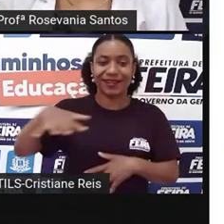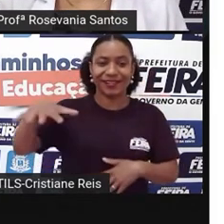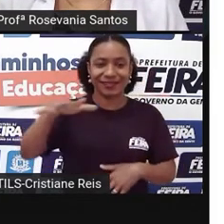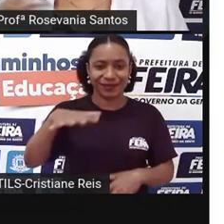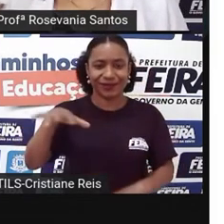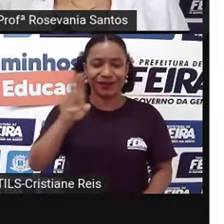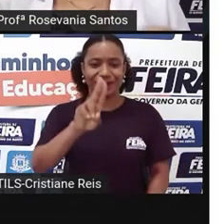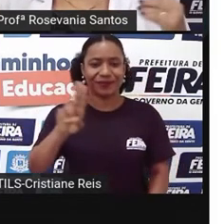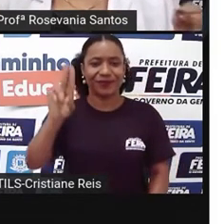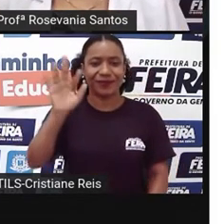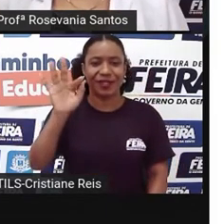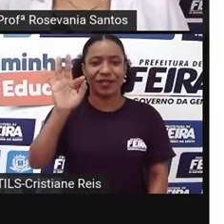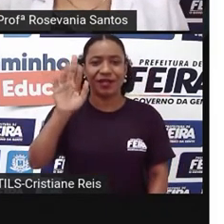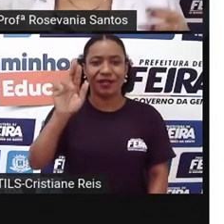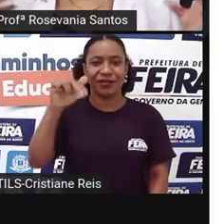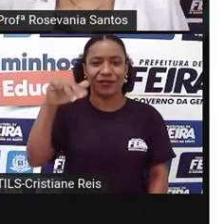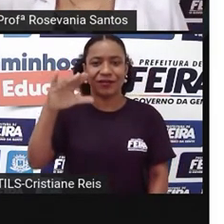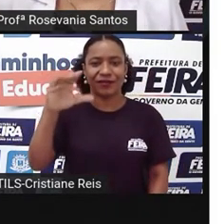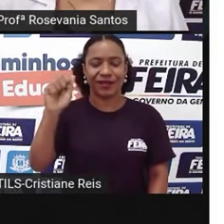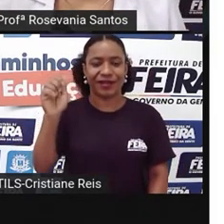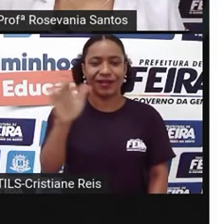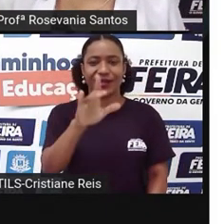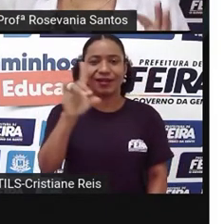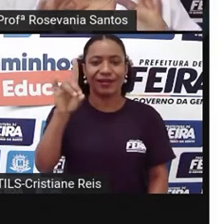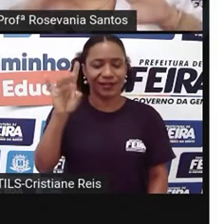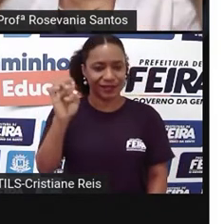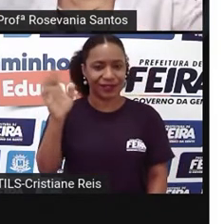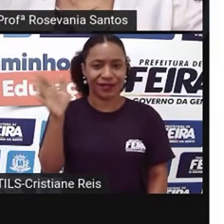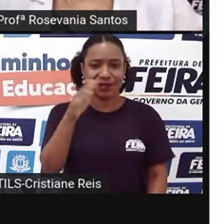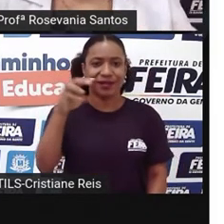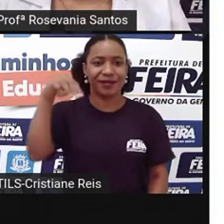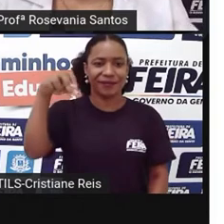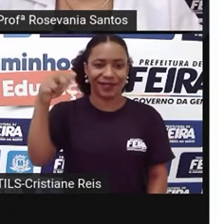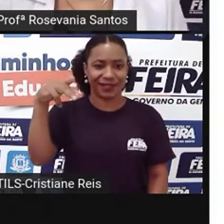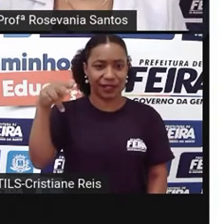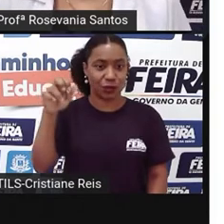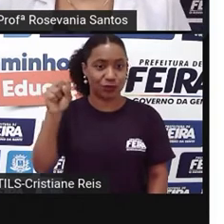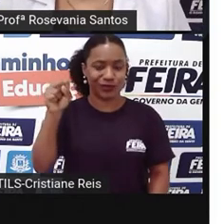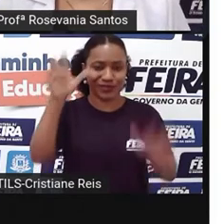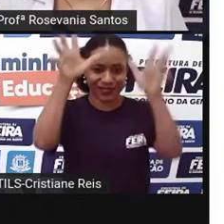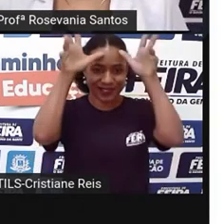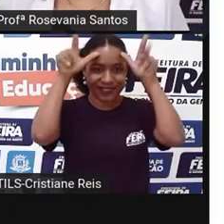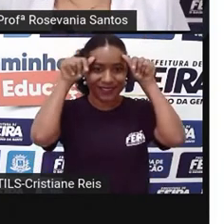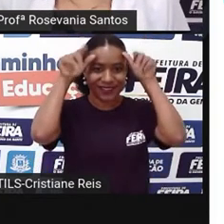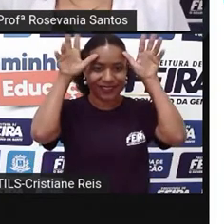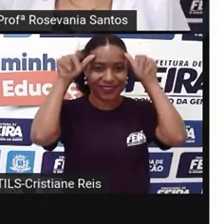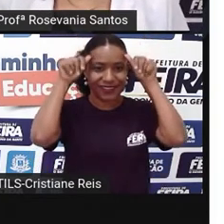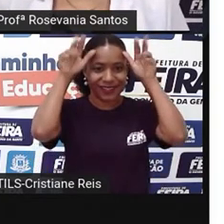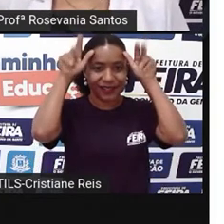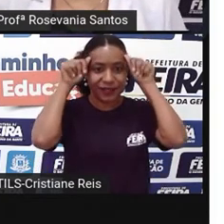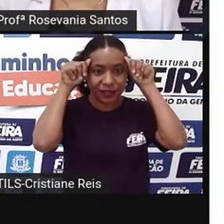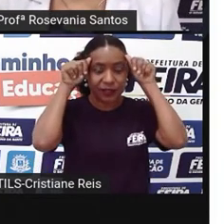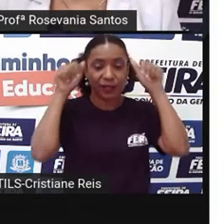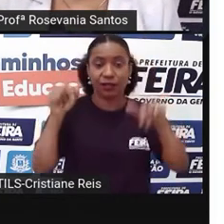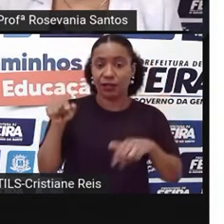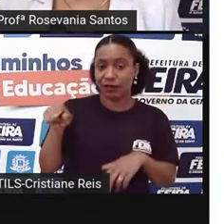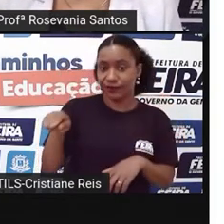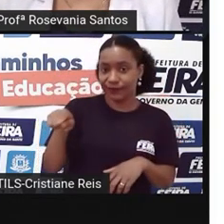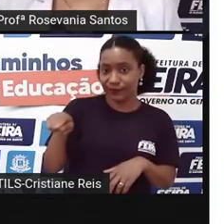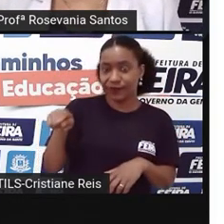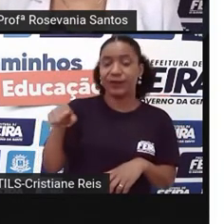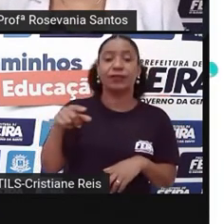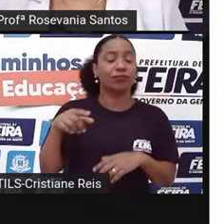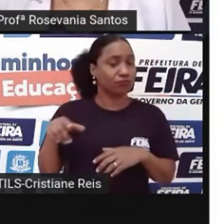dessa região, a gente só fala mesmo dos aspectos naturais, porque é o que salta, né, mais a vista, mas nós temos, né, a Zona